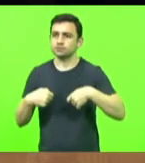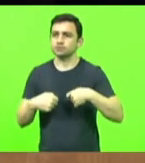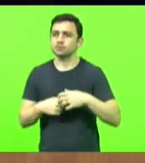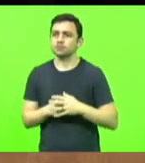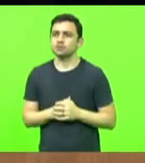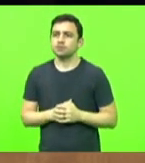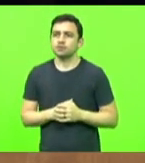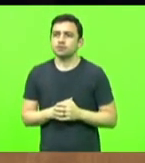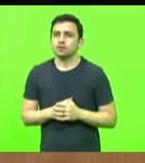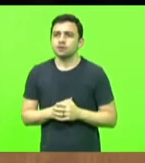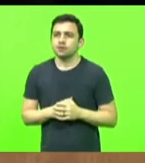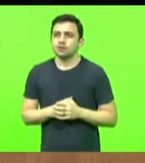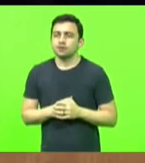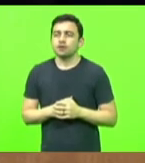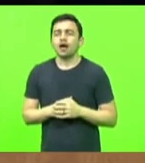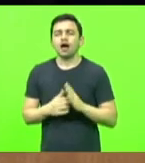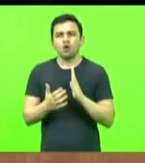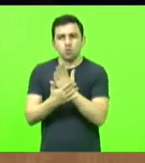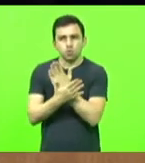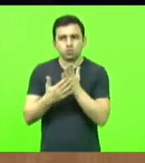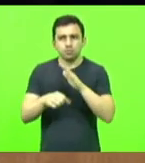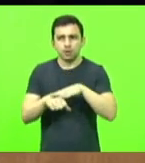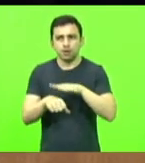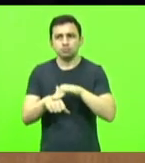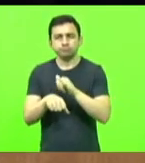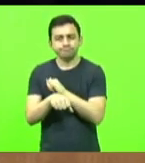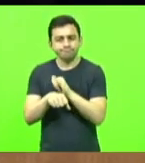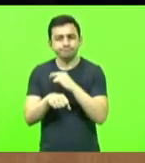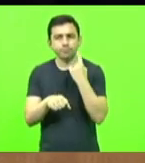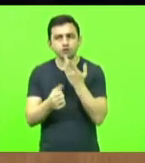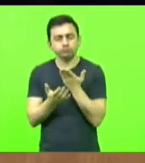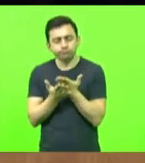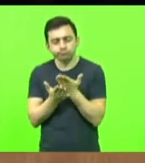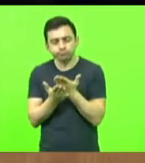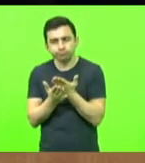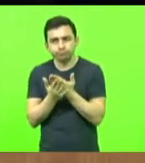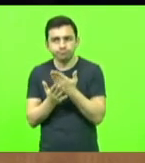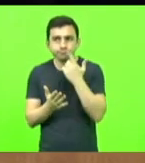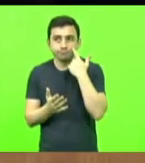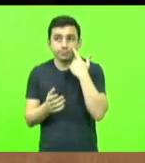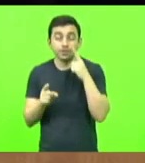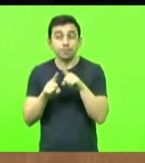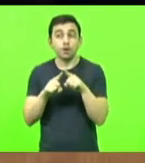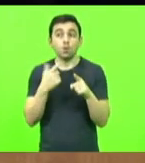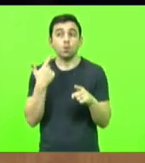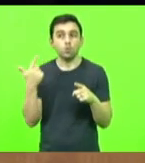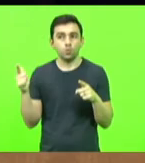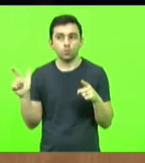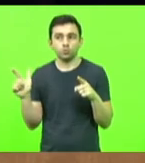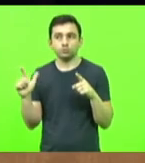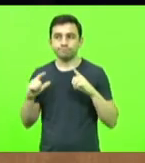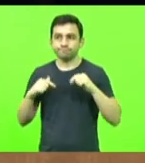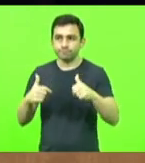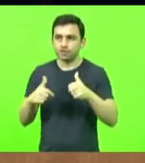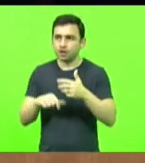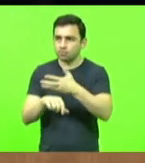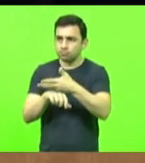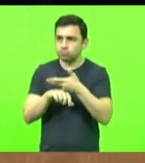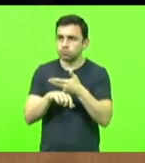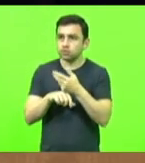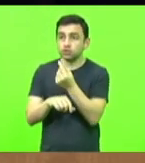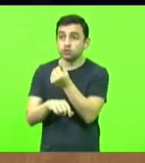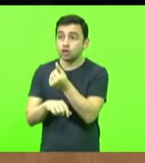Essas são algumas das ações que estamos estudando. Outra iniciativa envolve atrair investimentos de outros